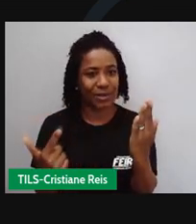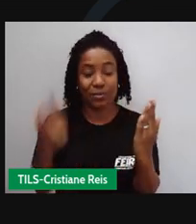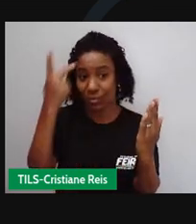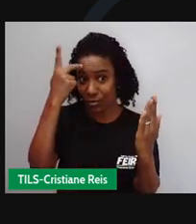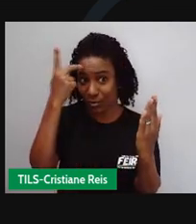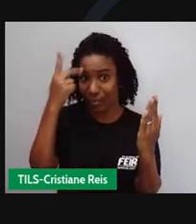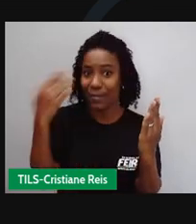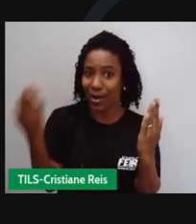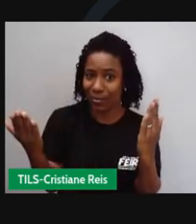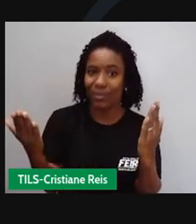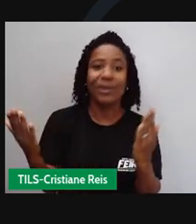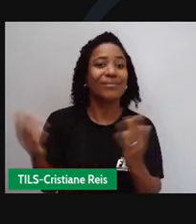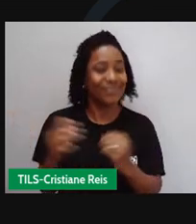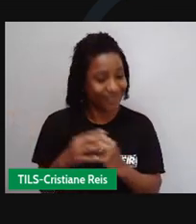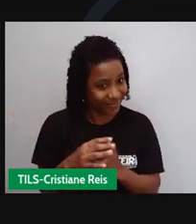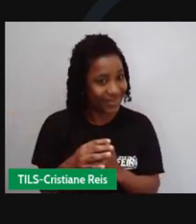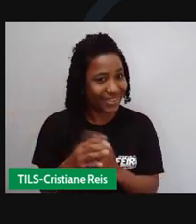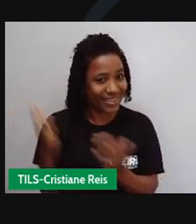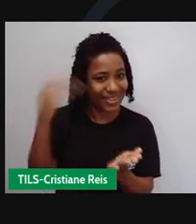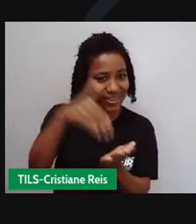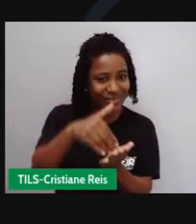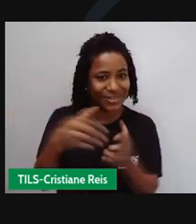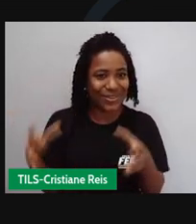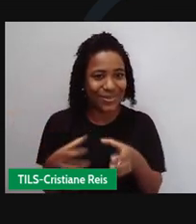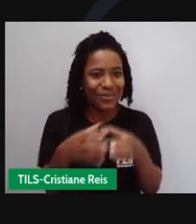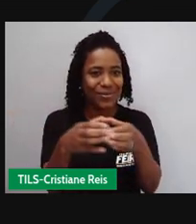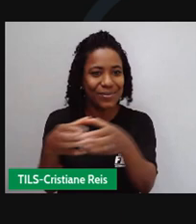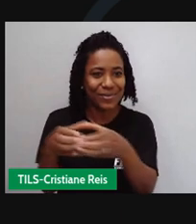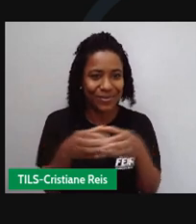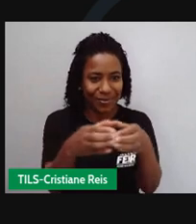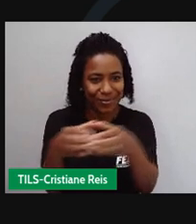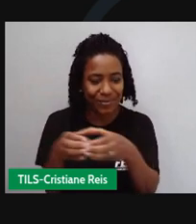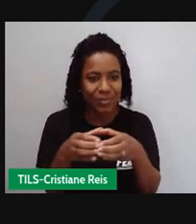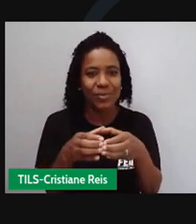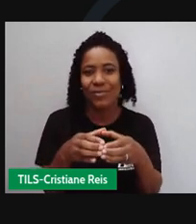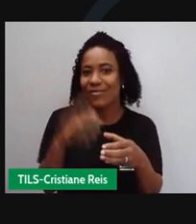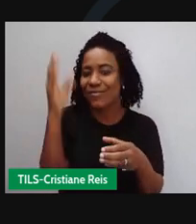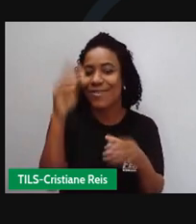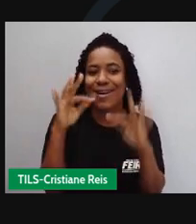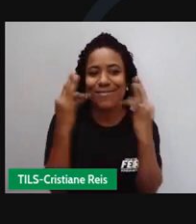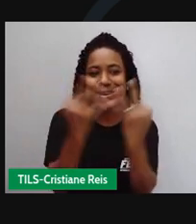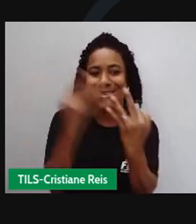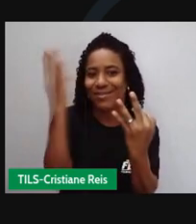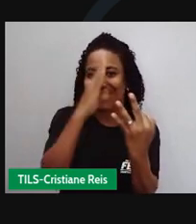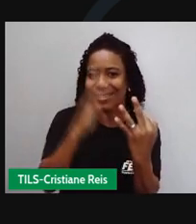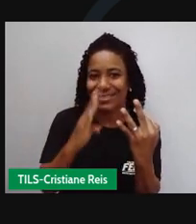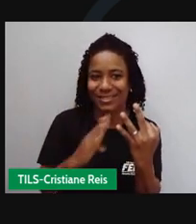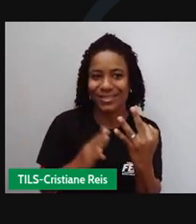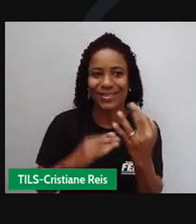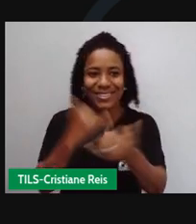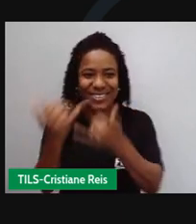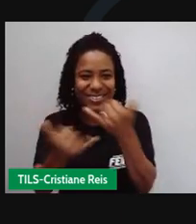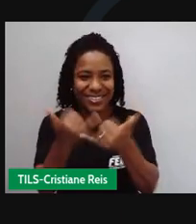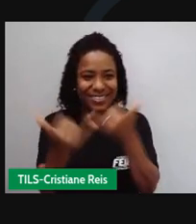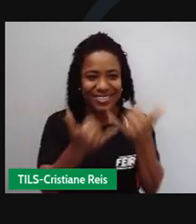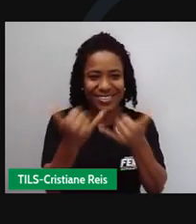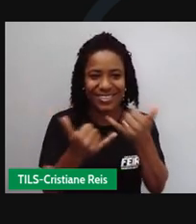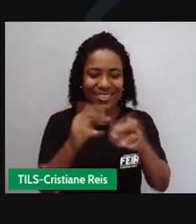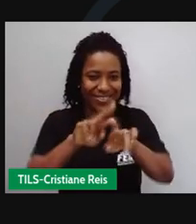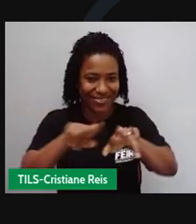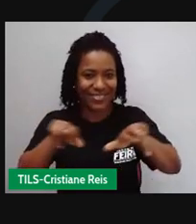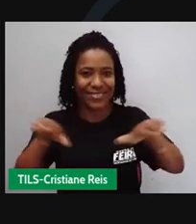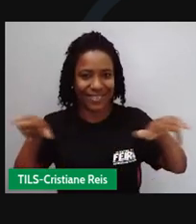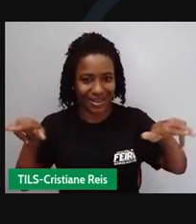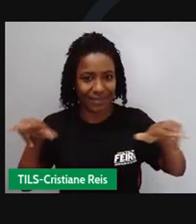hoje e para a qual criou o grupo de personagens da família Brasil. No mesmo ano estreou no Rio de Janeiro seu primeiro